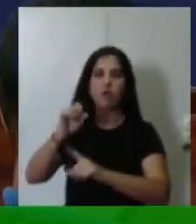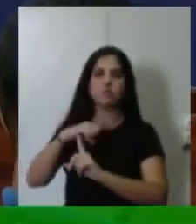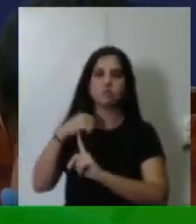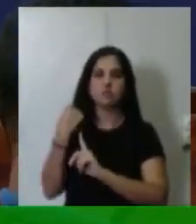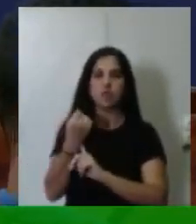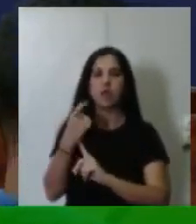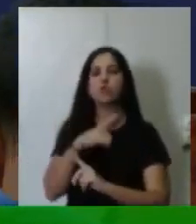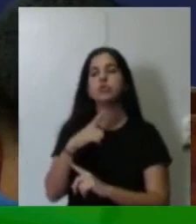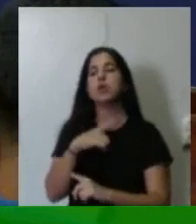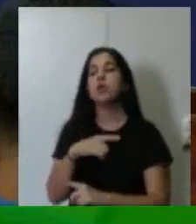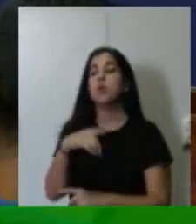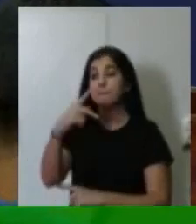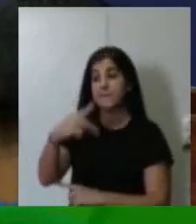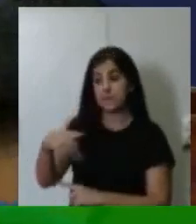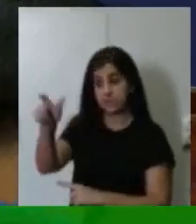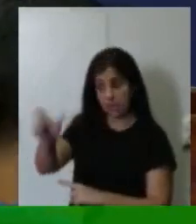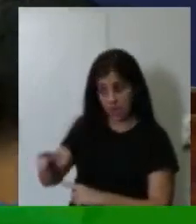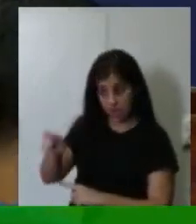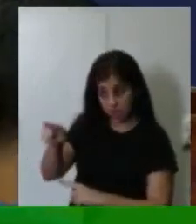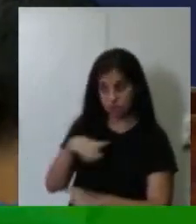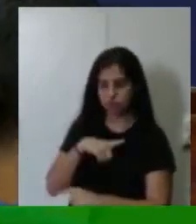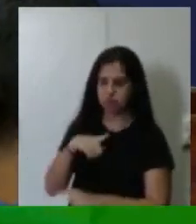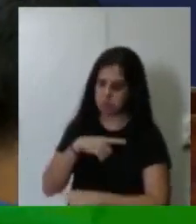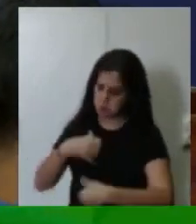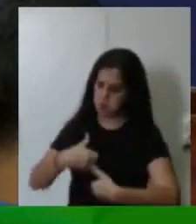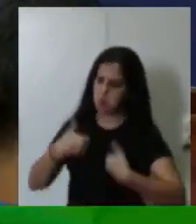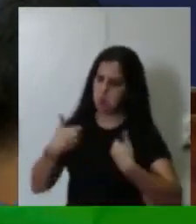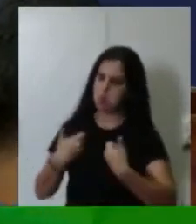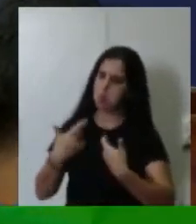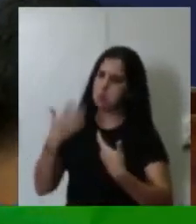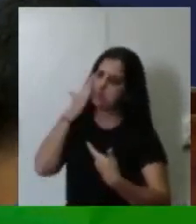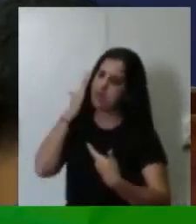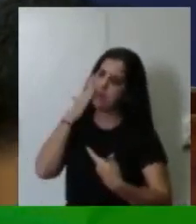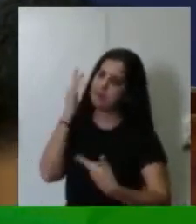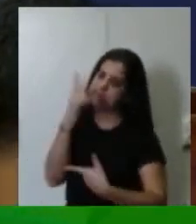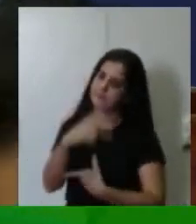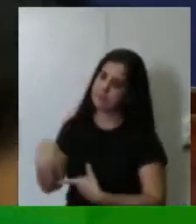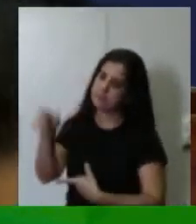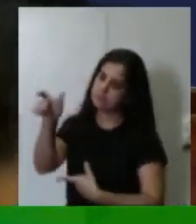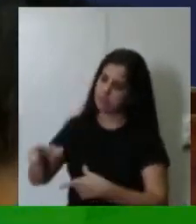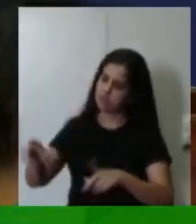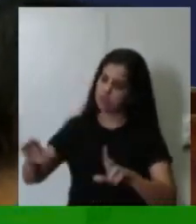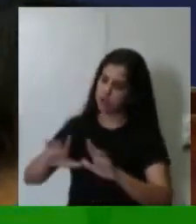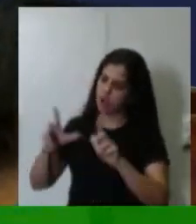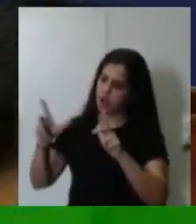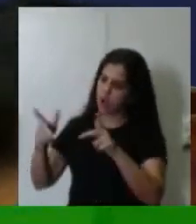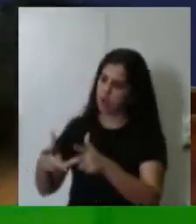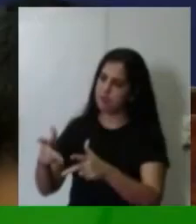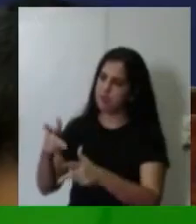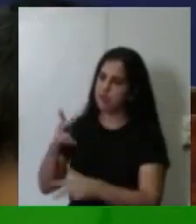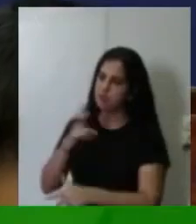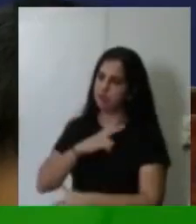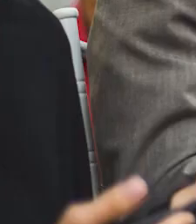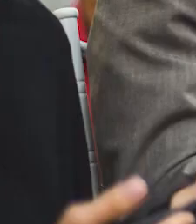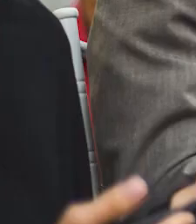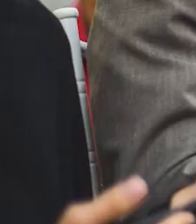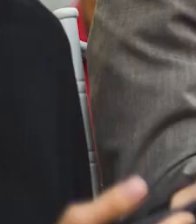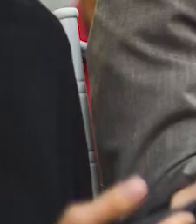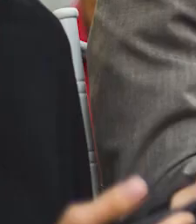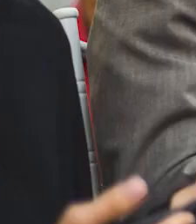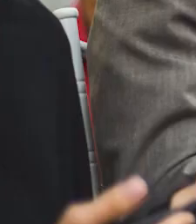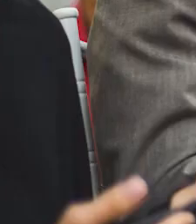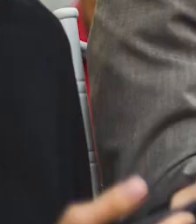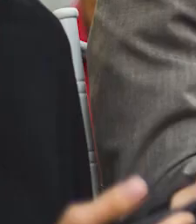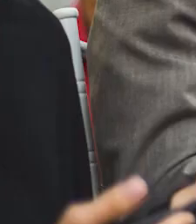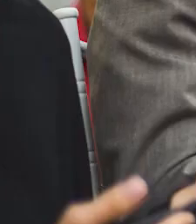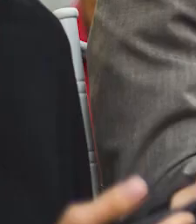tido orgulho de morar em Maceió e saber que nós temos um presidente da Câmara de Vereadores sério, comprometido,